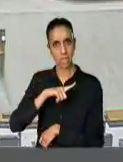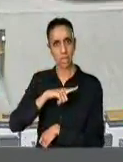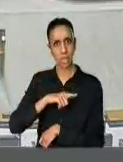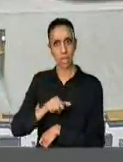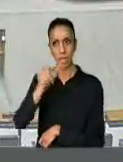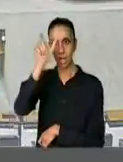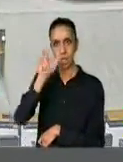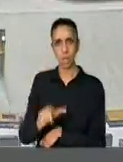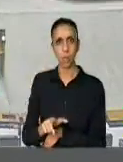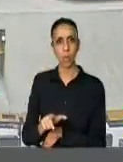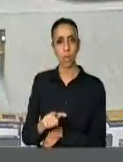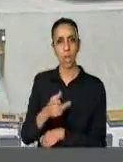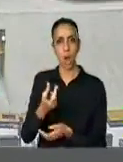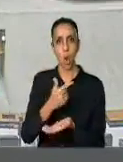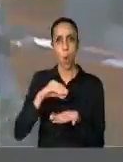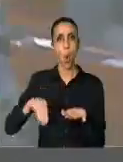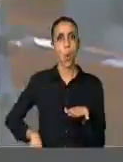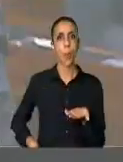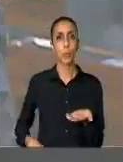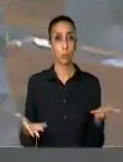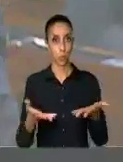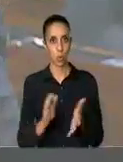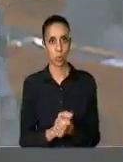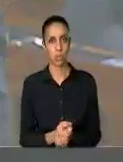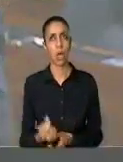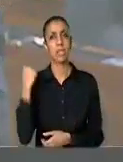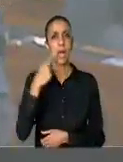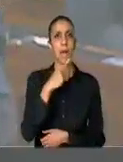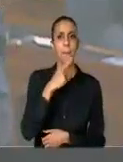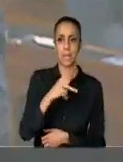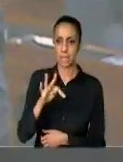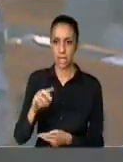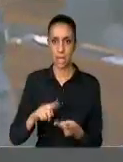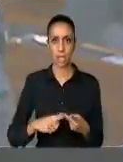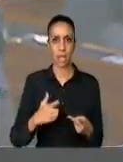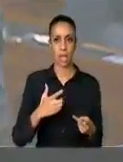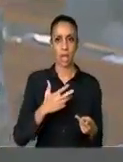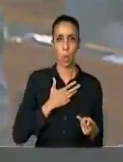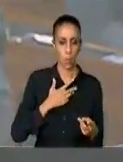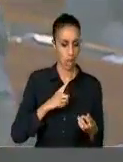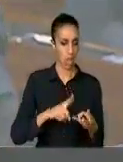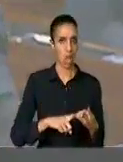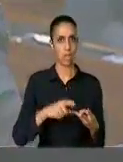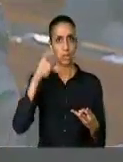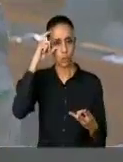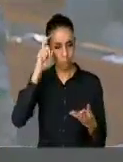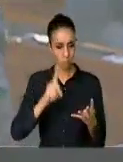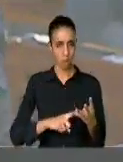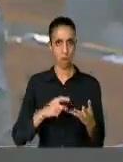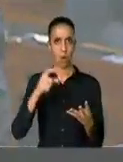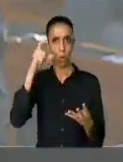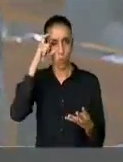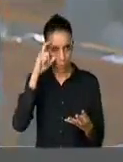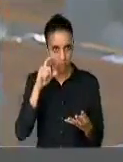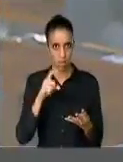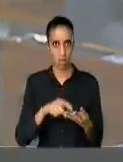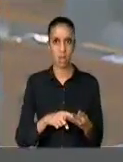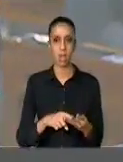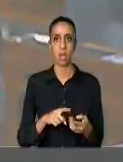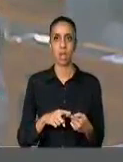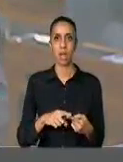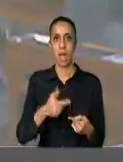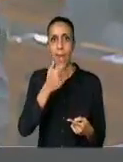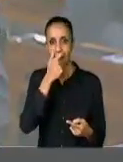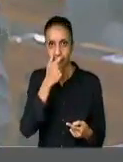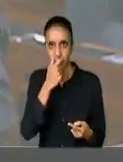Uma hora era o PMDB, o PT, o Lula, Dilma, Cunha, depois agora o